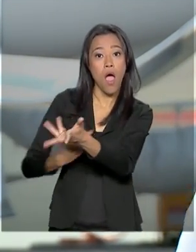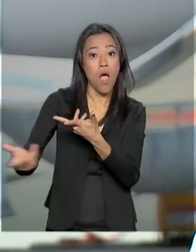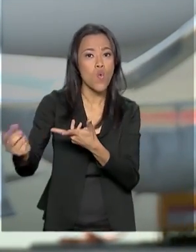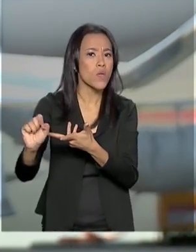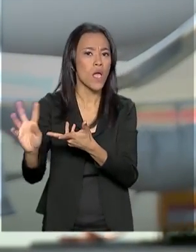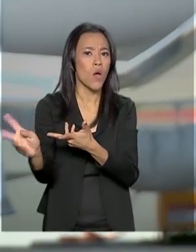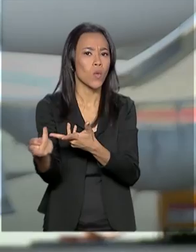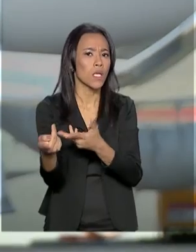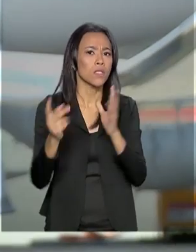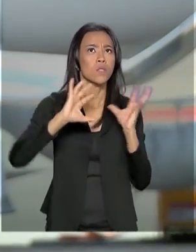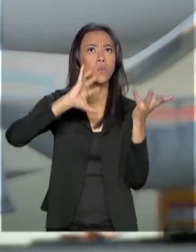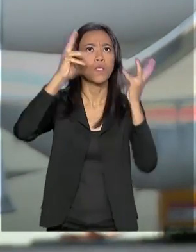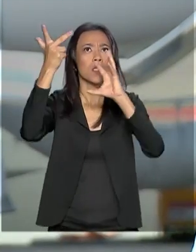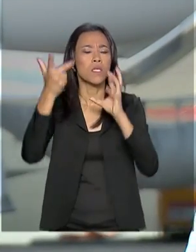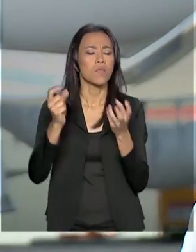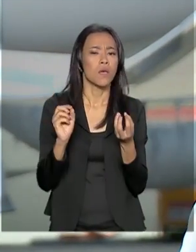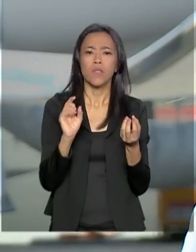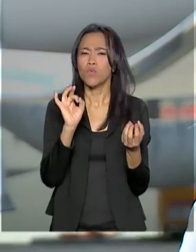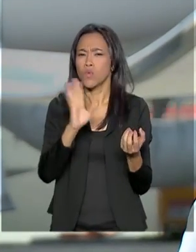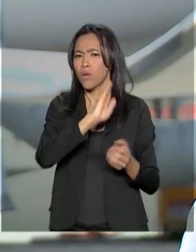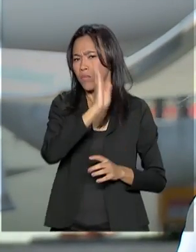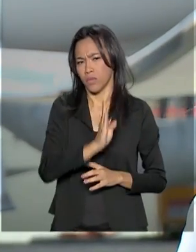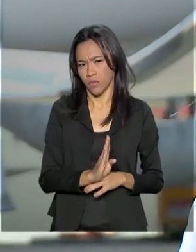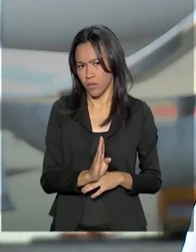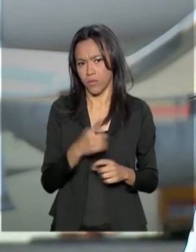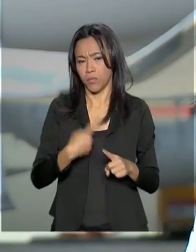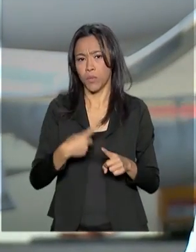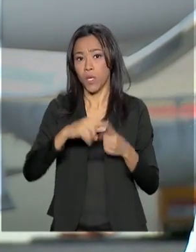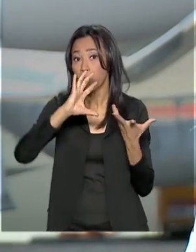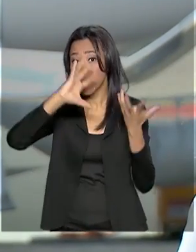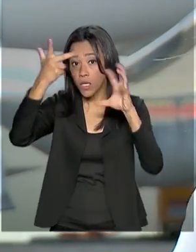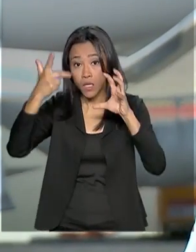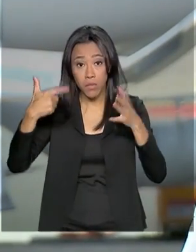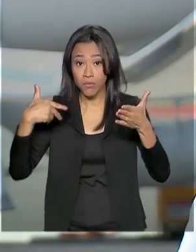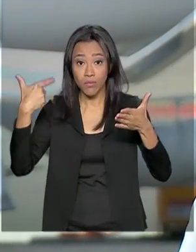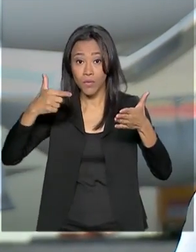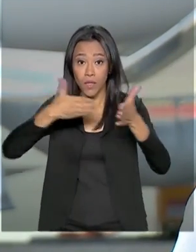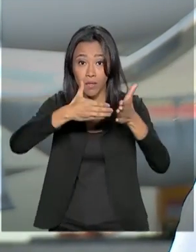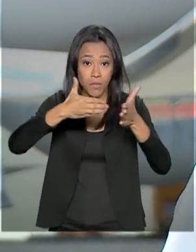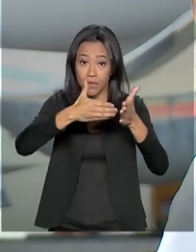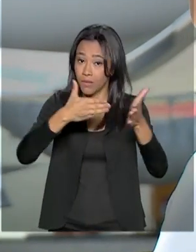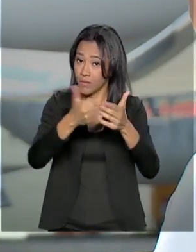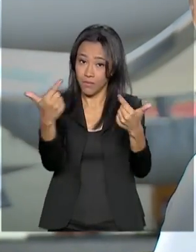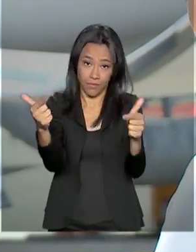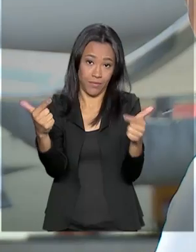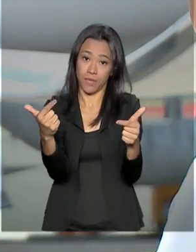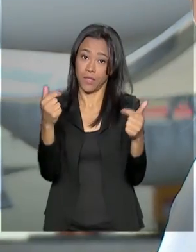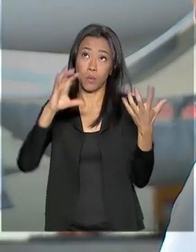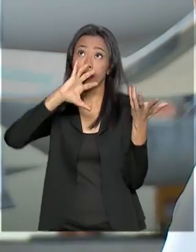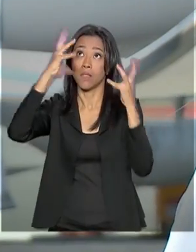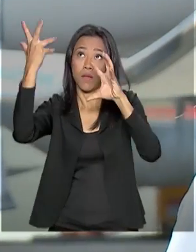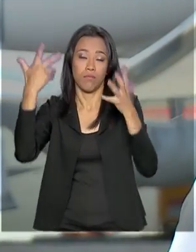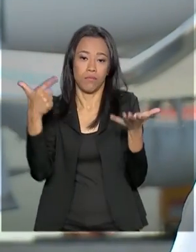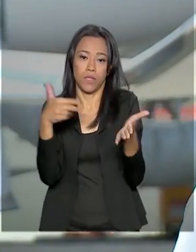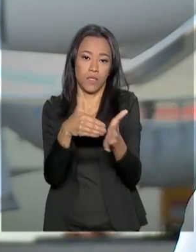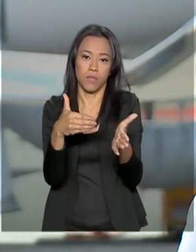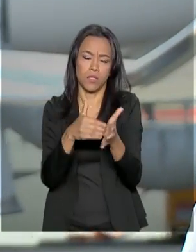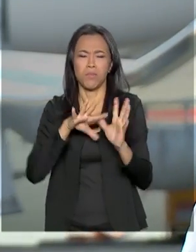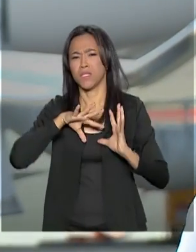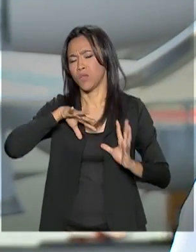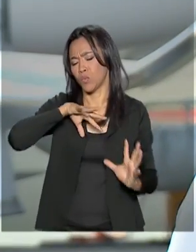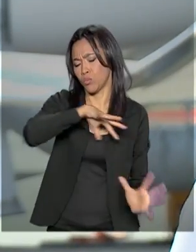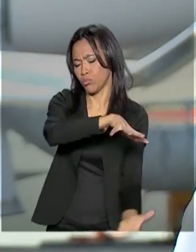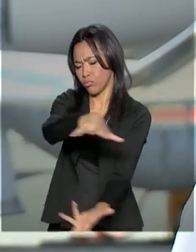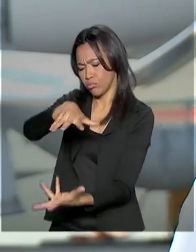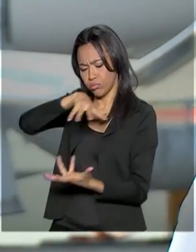acontece no nosso clima, não só no nosso país, porque o clima não tem fronteiras, ele ultrapassa as fronteiras, mas em toda a nossa região,